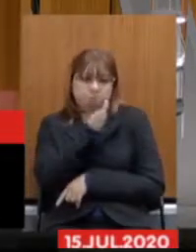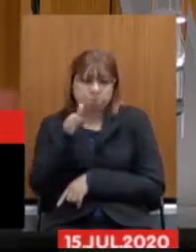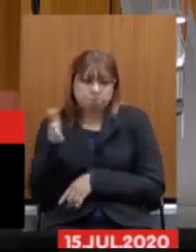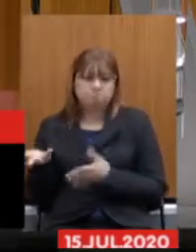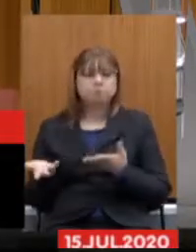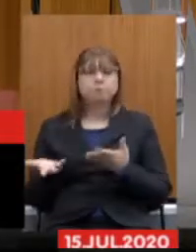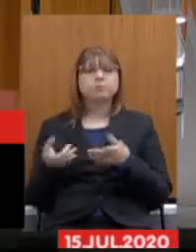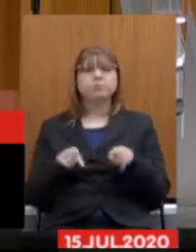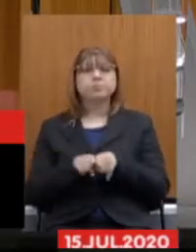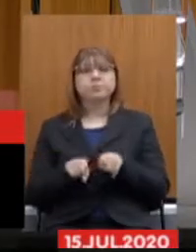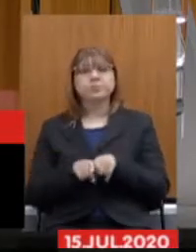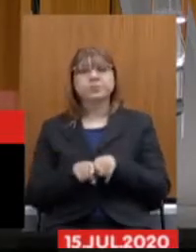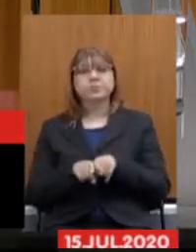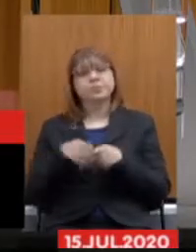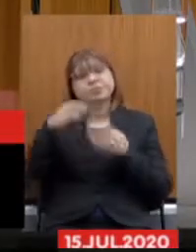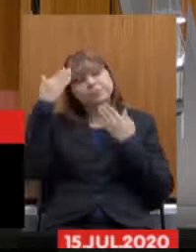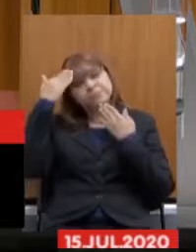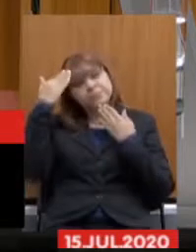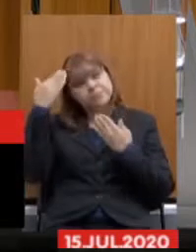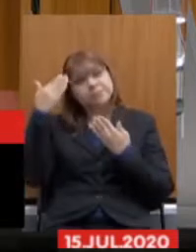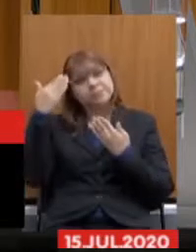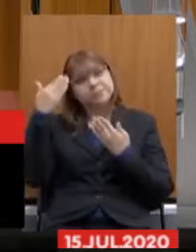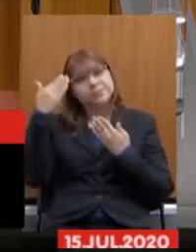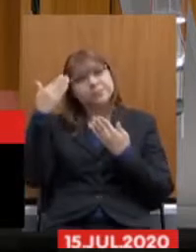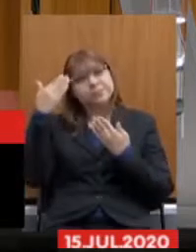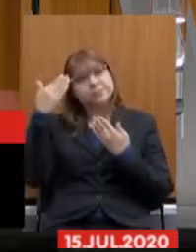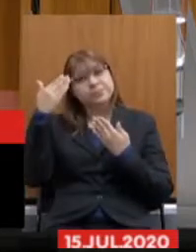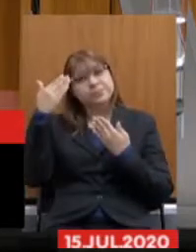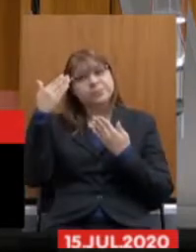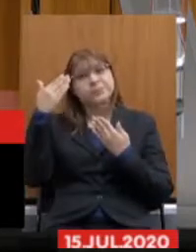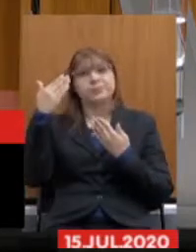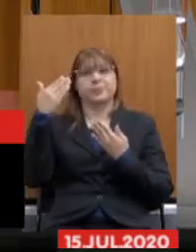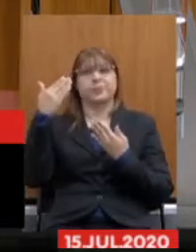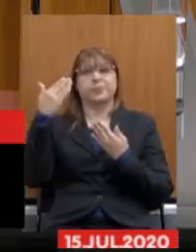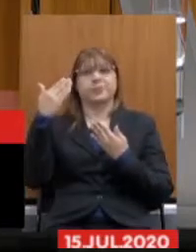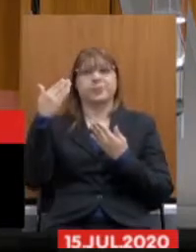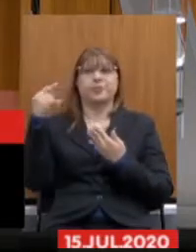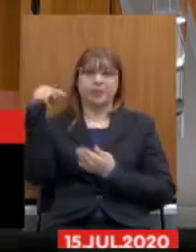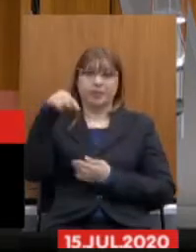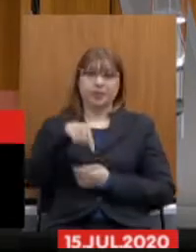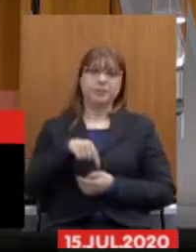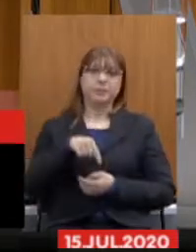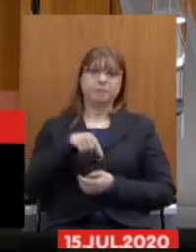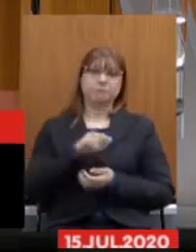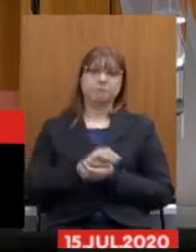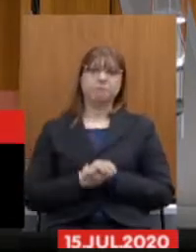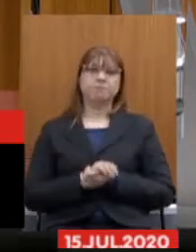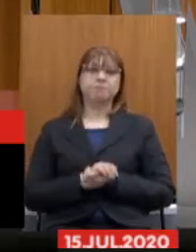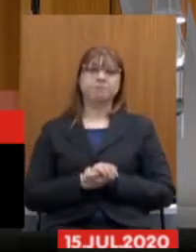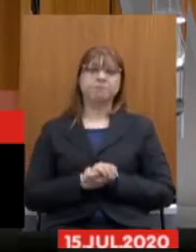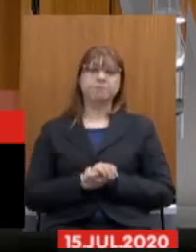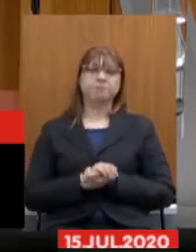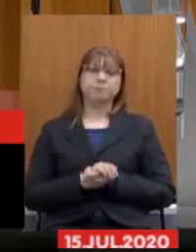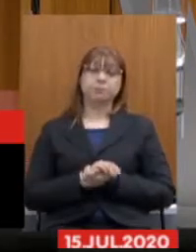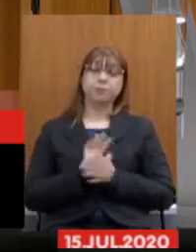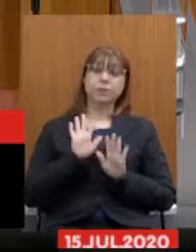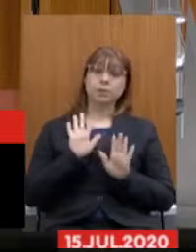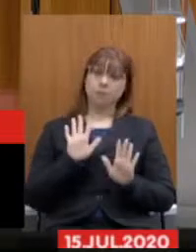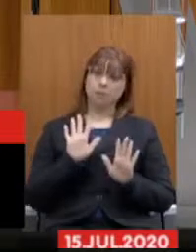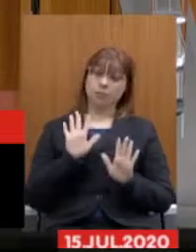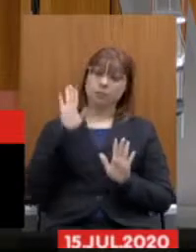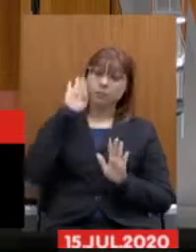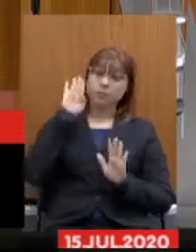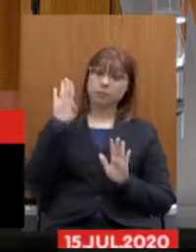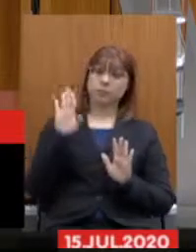o convite de abrir esse espaço deputado mas ao mesmo tempo não